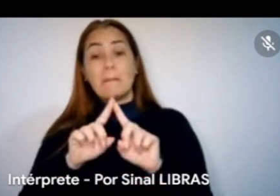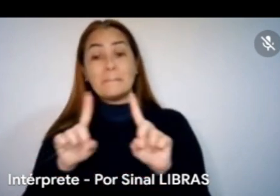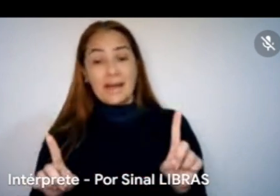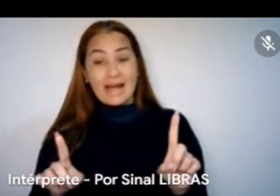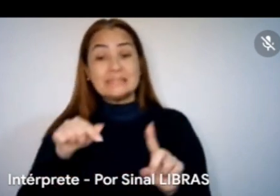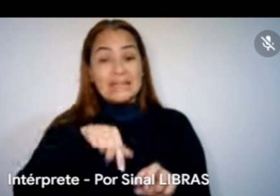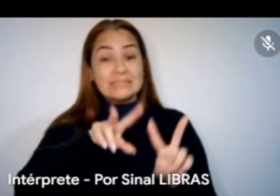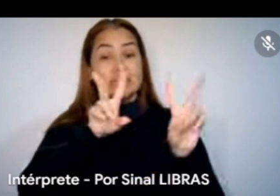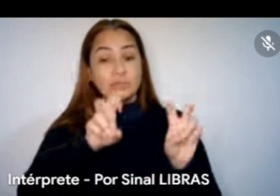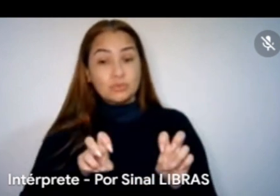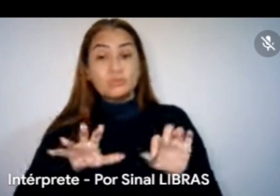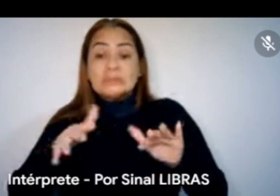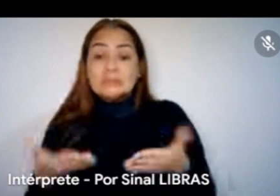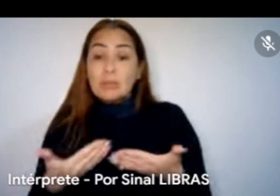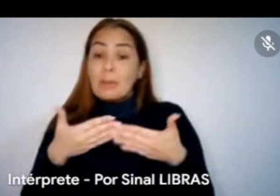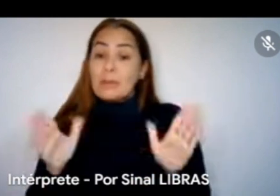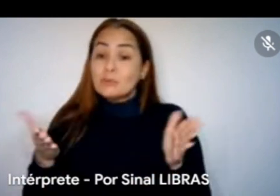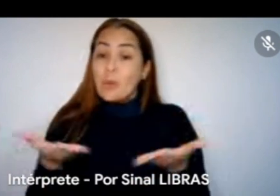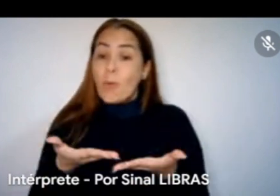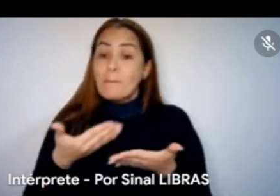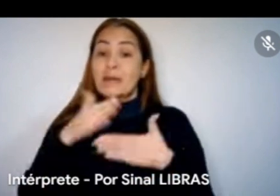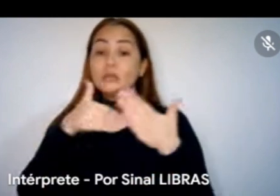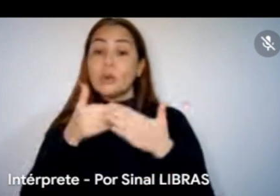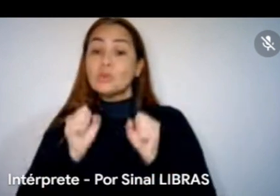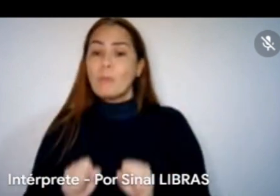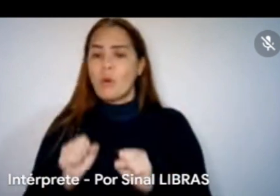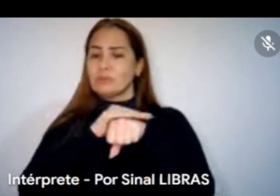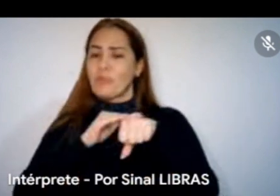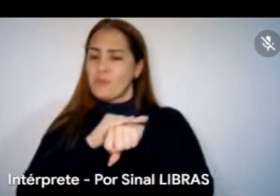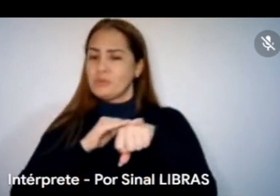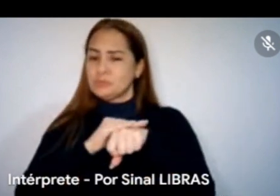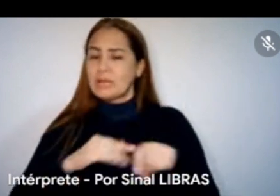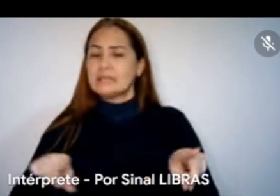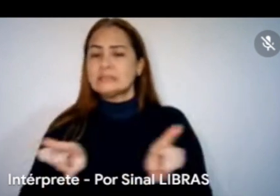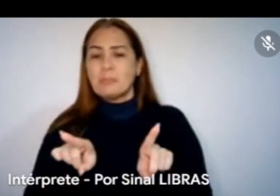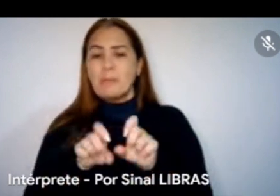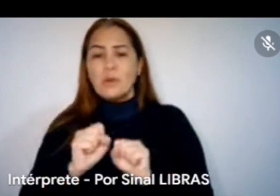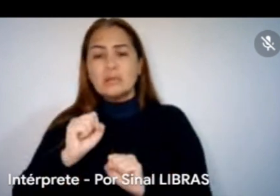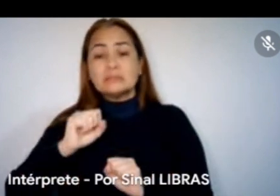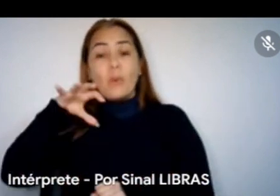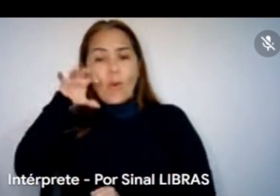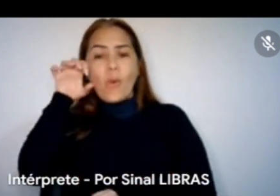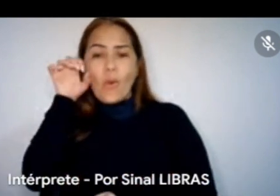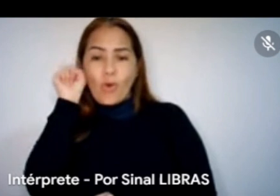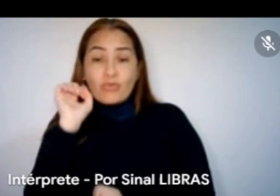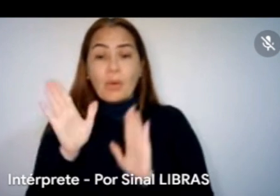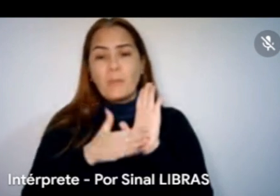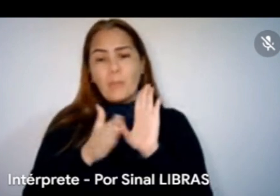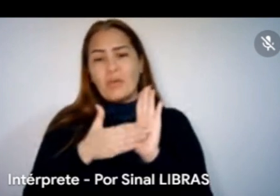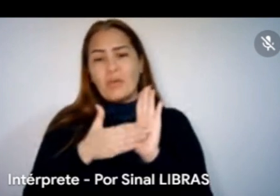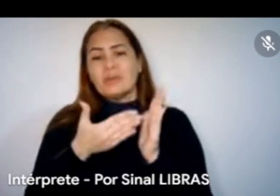neste momento, né? Para que todo mundo possa dialogar, né? Para que a gente possa escutar as proposições de vocês, ok?